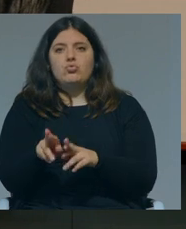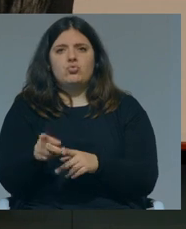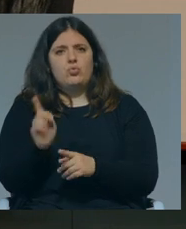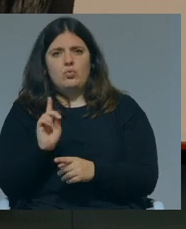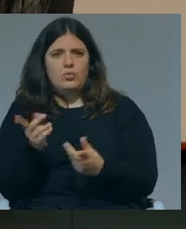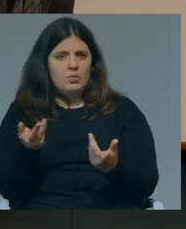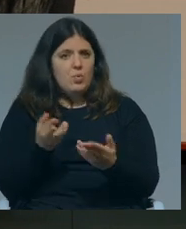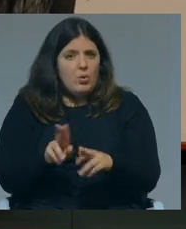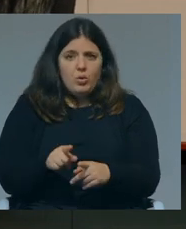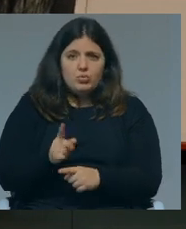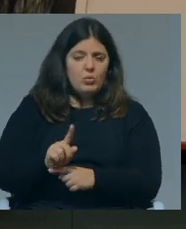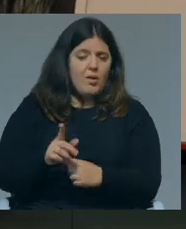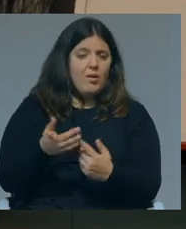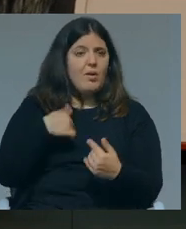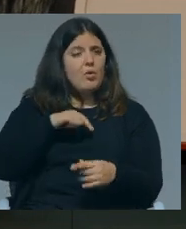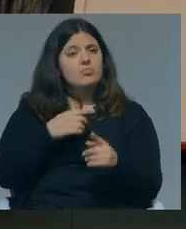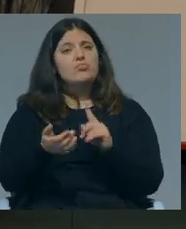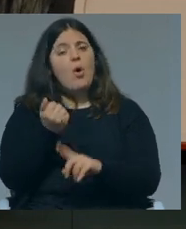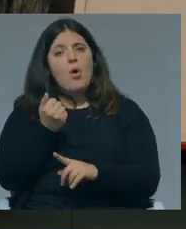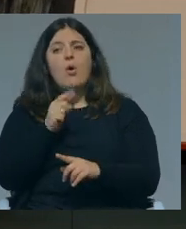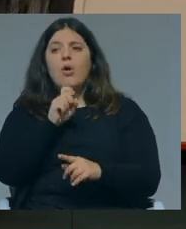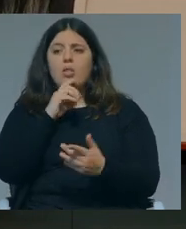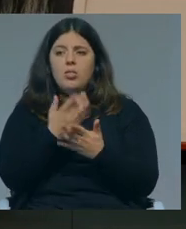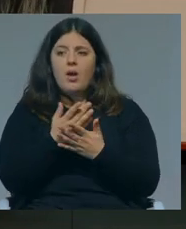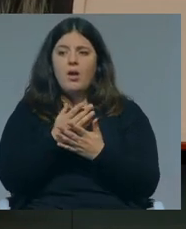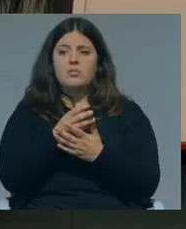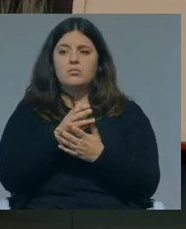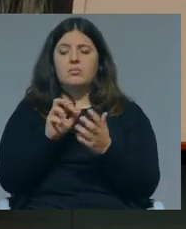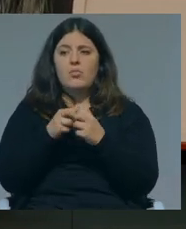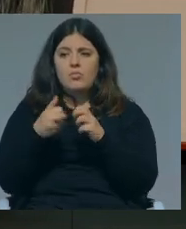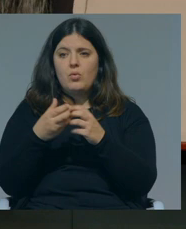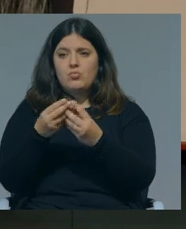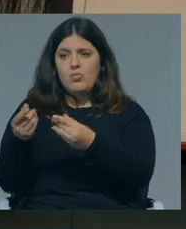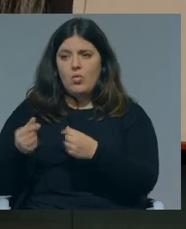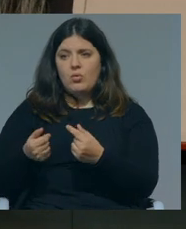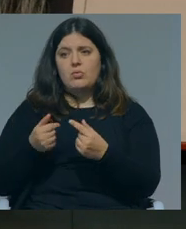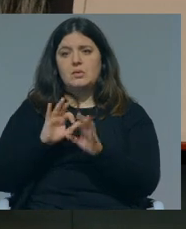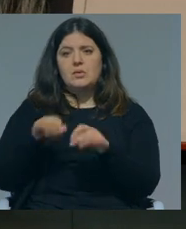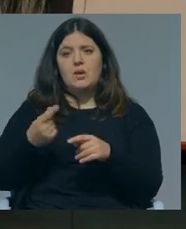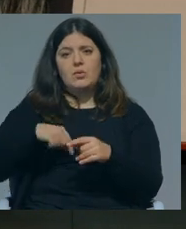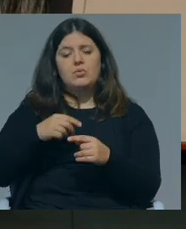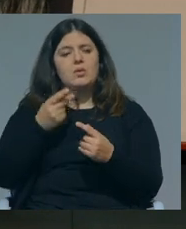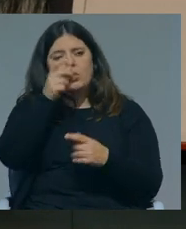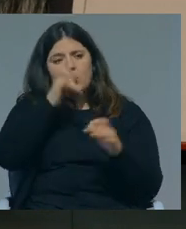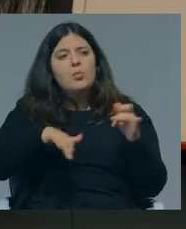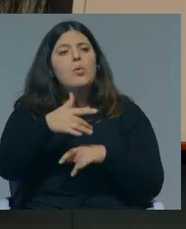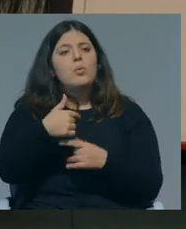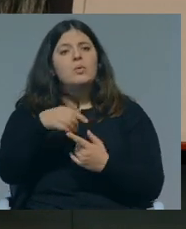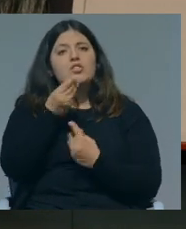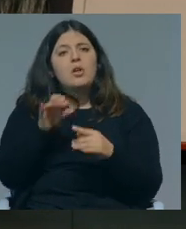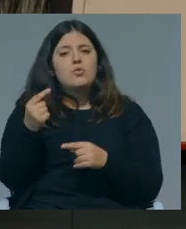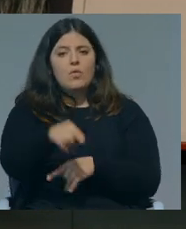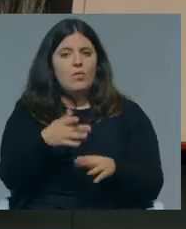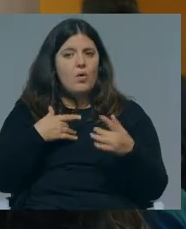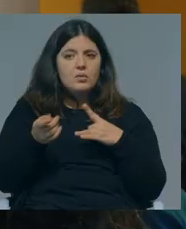porque não é um luxo não é? e só assim é que nós vamos conseguir dar voltas a problemas como aqueles que nós vivemos então e os públicos então e as crianças que não